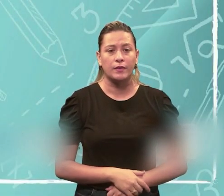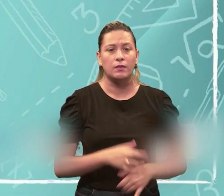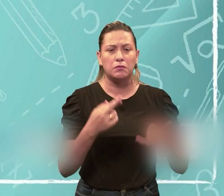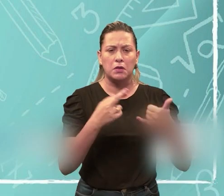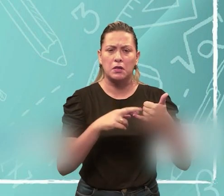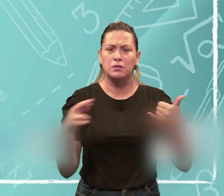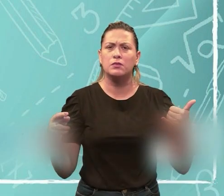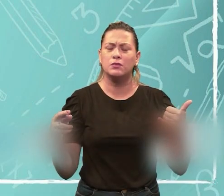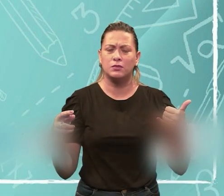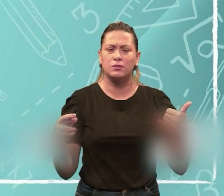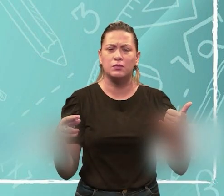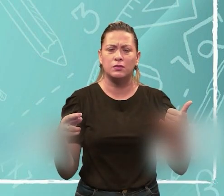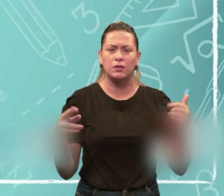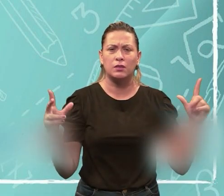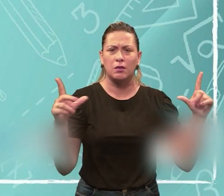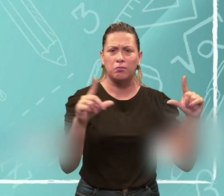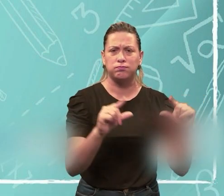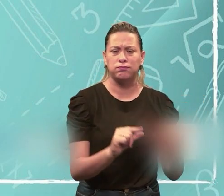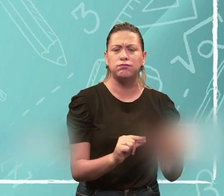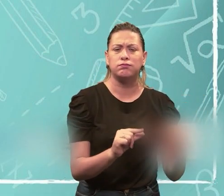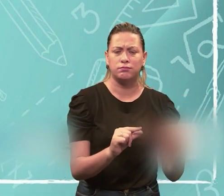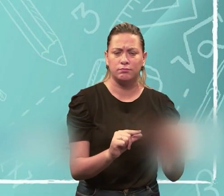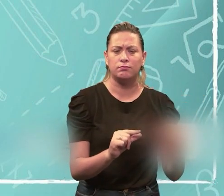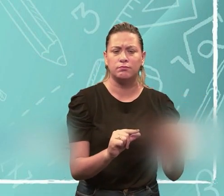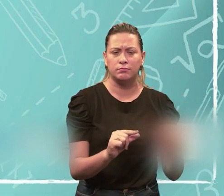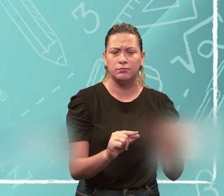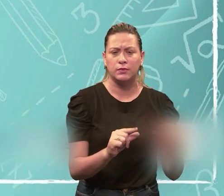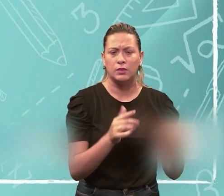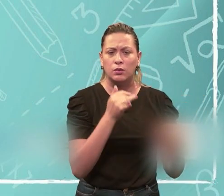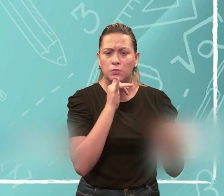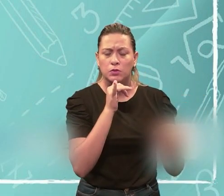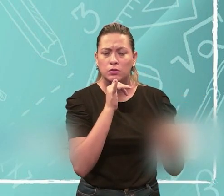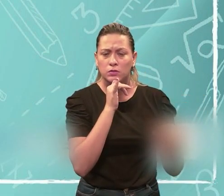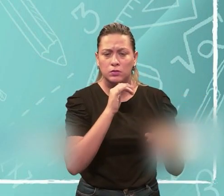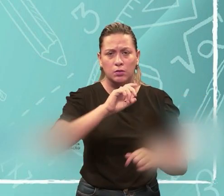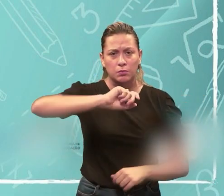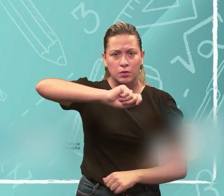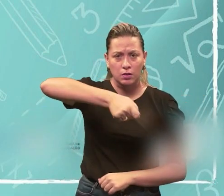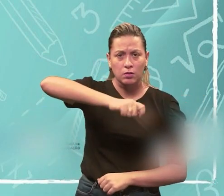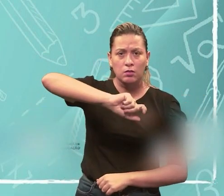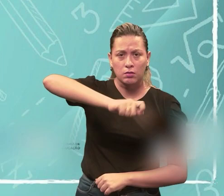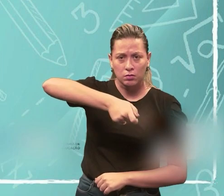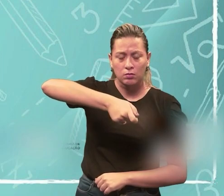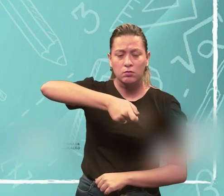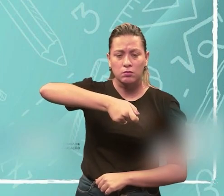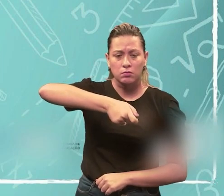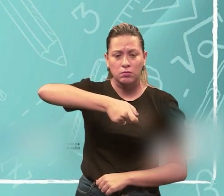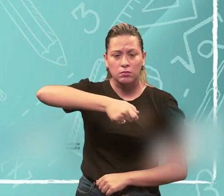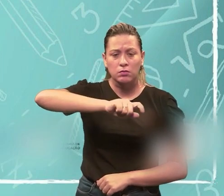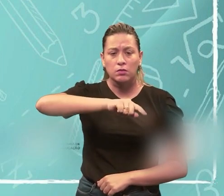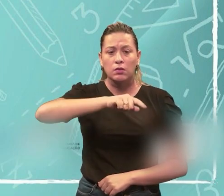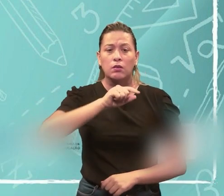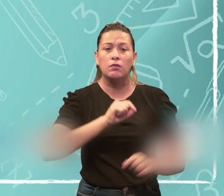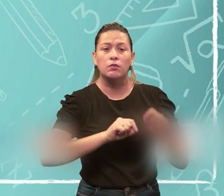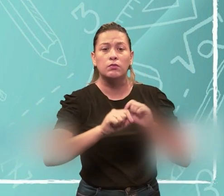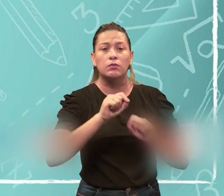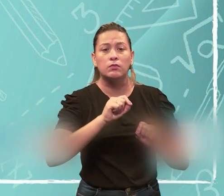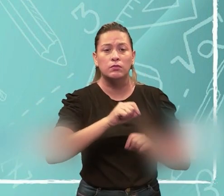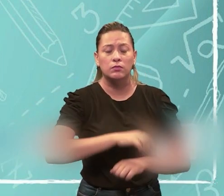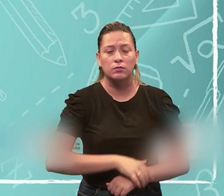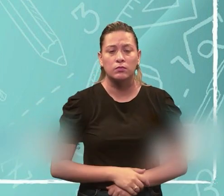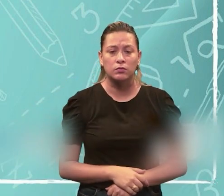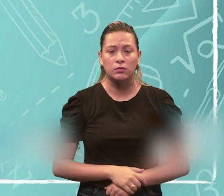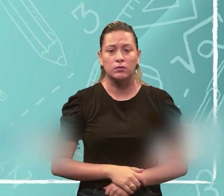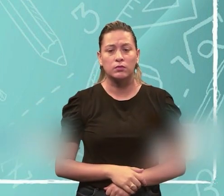resistência. Quando que eu tenho uma baixa resistência, se eu, por exemplo, eu estou com a torneira aberta. Então, eu tenho o quê? É o